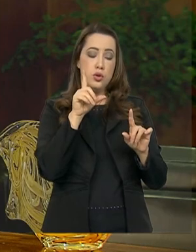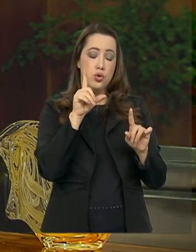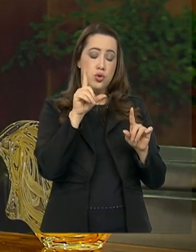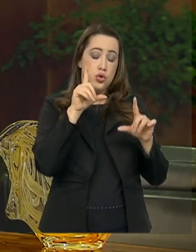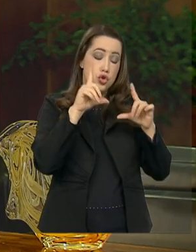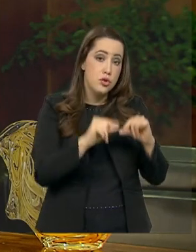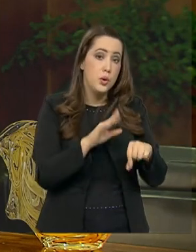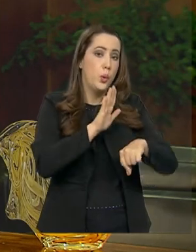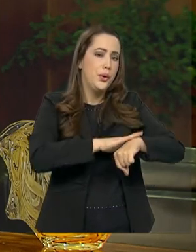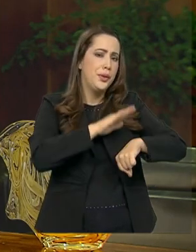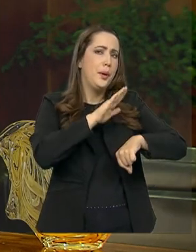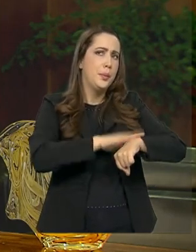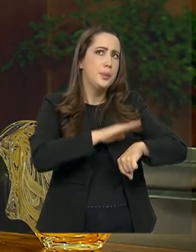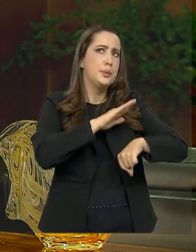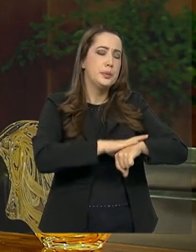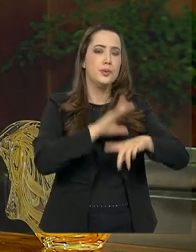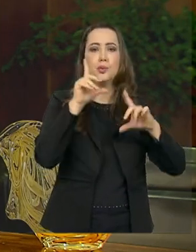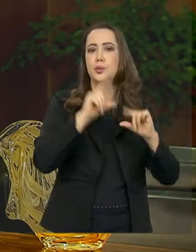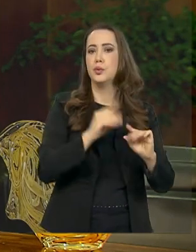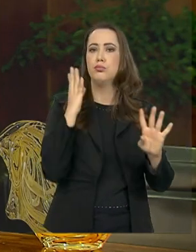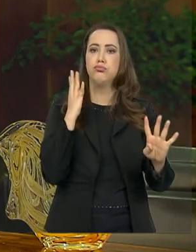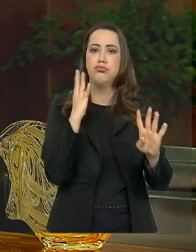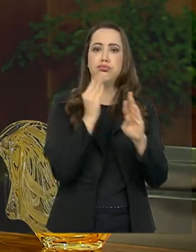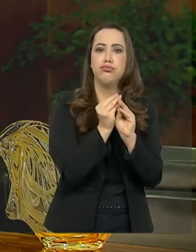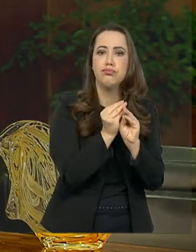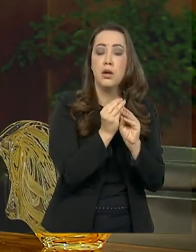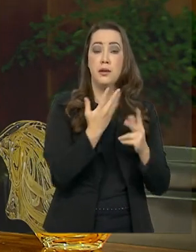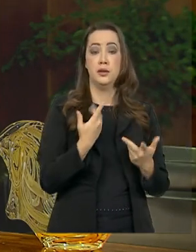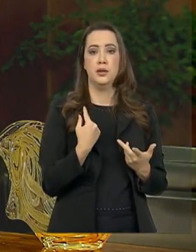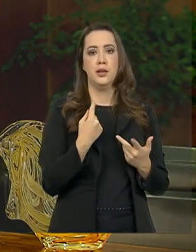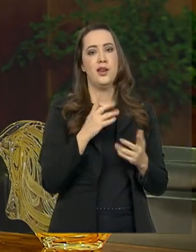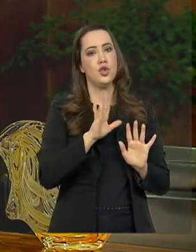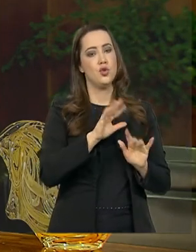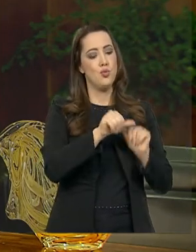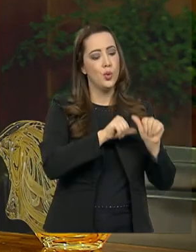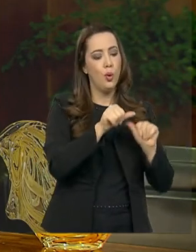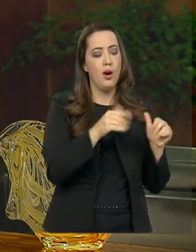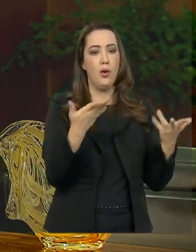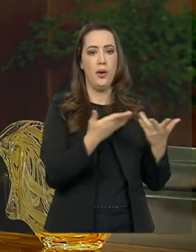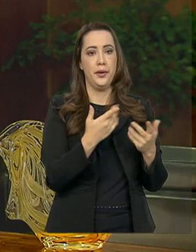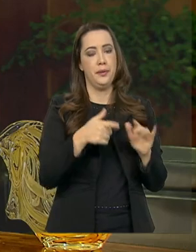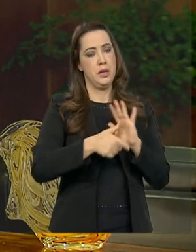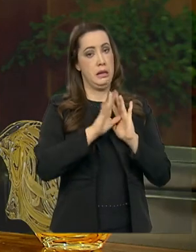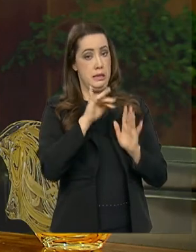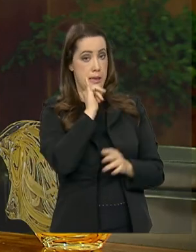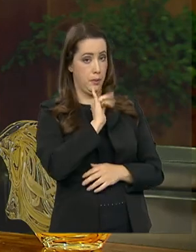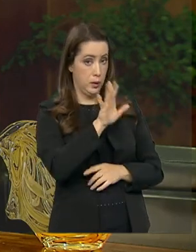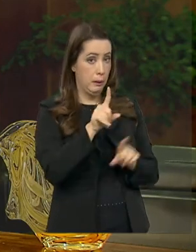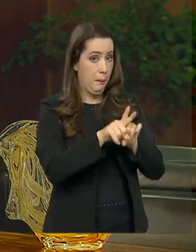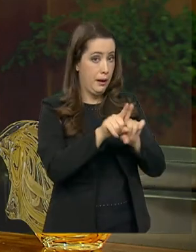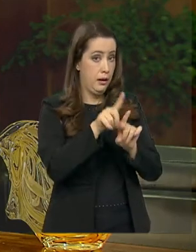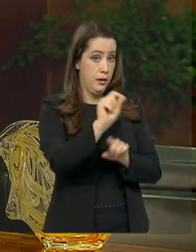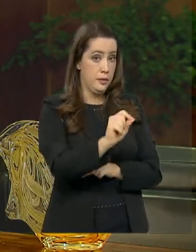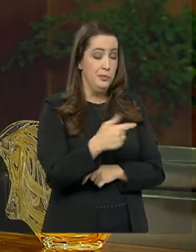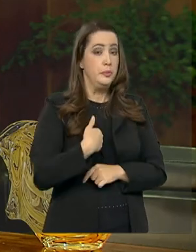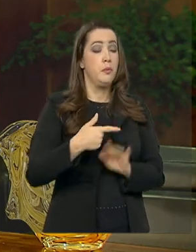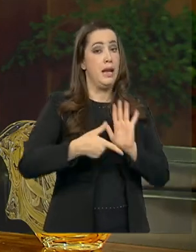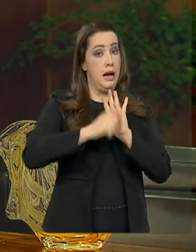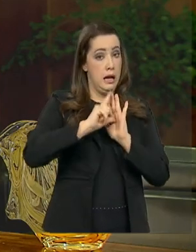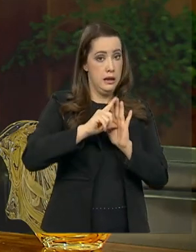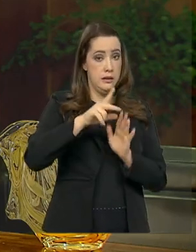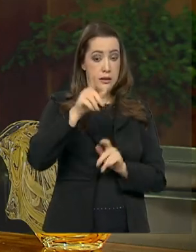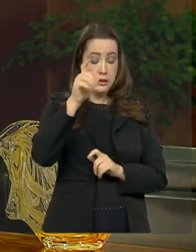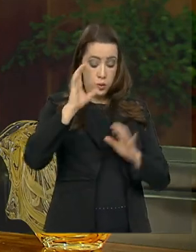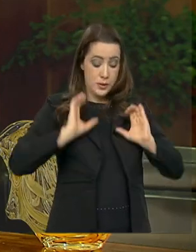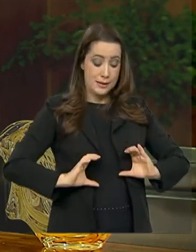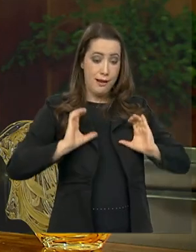espera. E a gente começou a inverter a lógica de atribuir ao cidadão a boa-fé. Aquilo que é